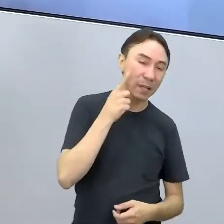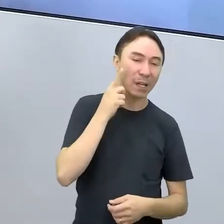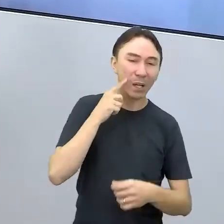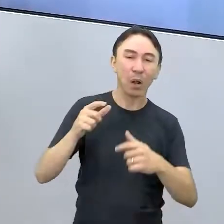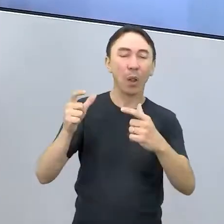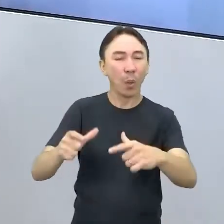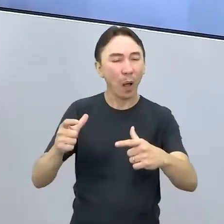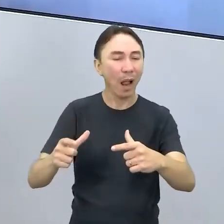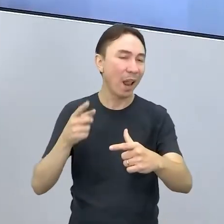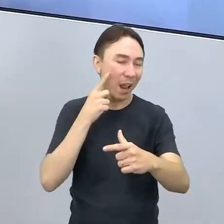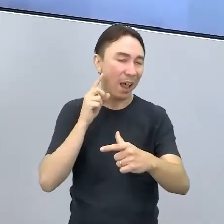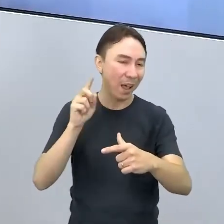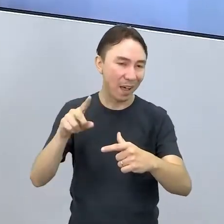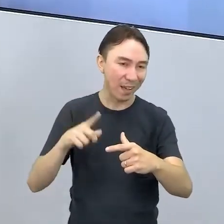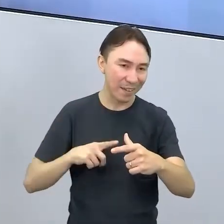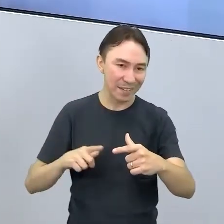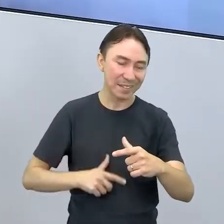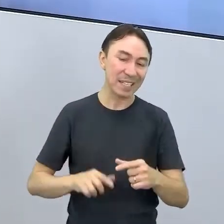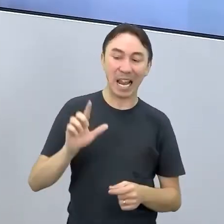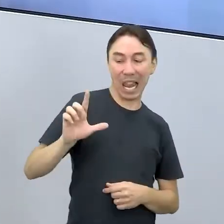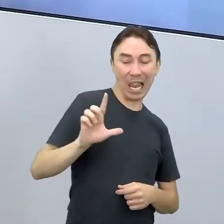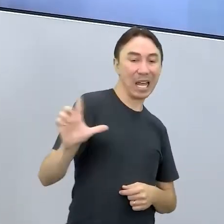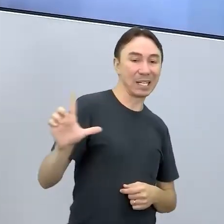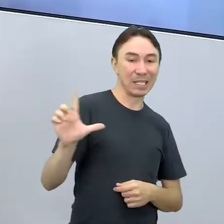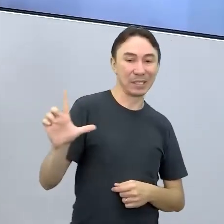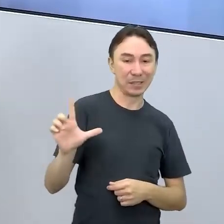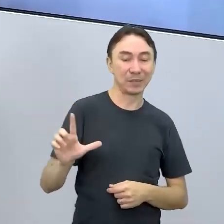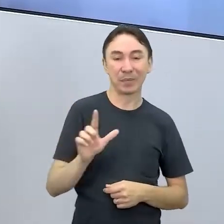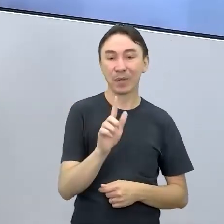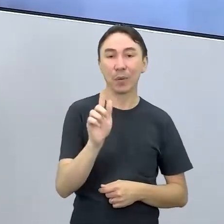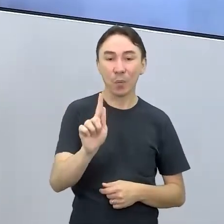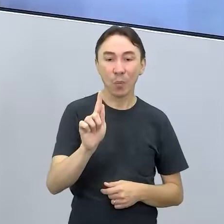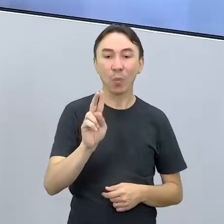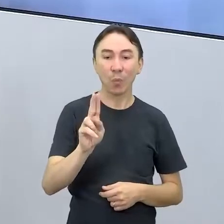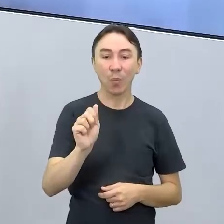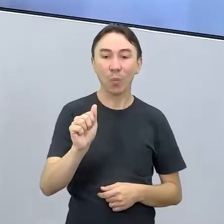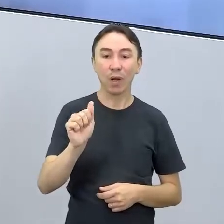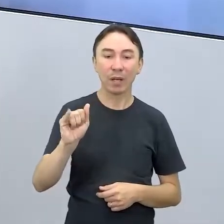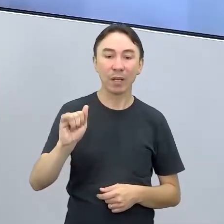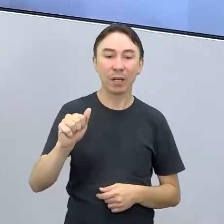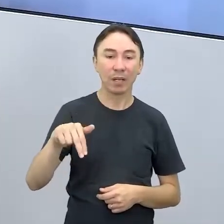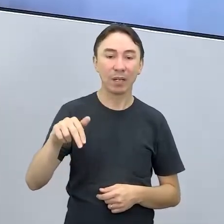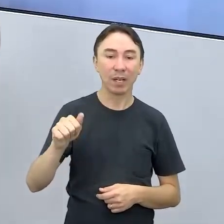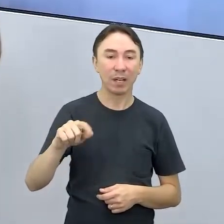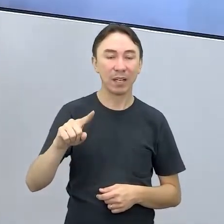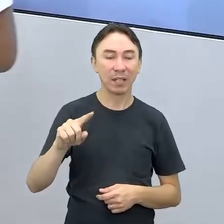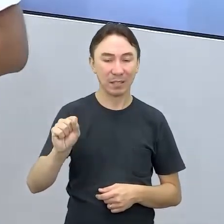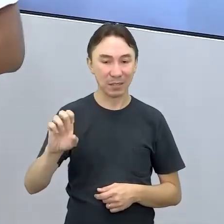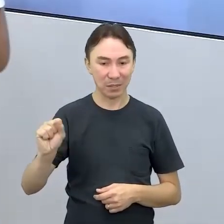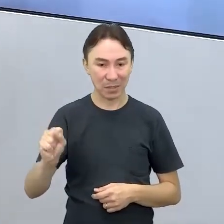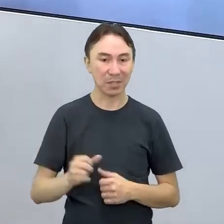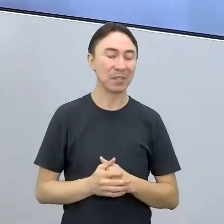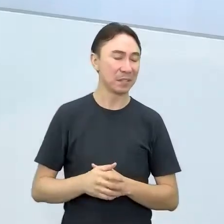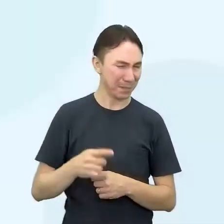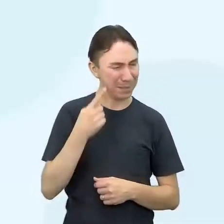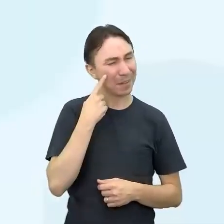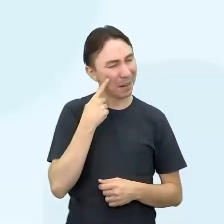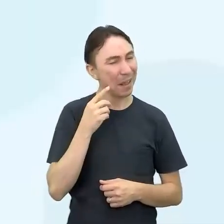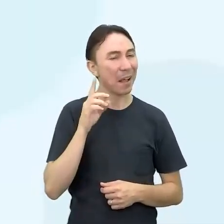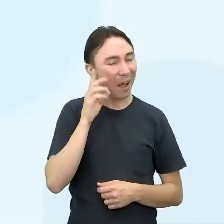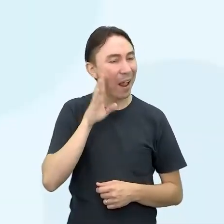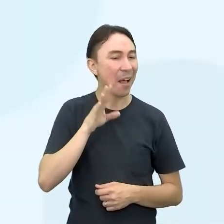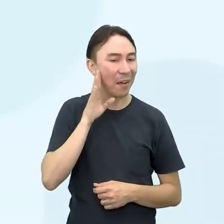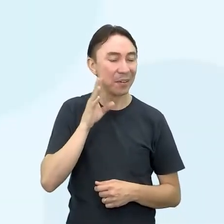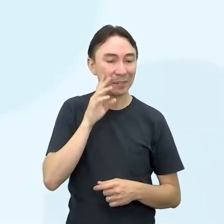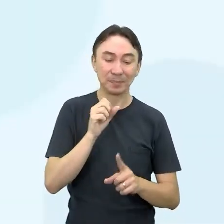é gente da gente. A gente vai perceber que dá para empreender também dentro do serviço social. Então, a primeira pergunta que nós temos aí, você vai